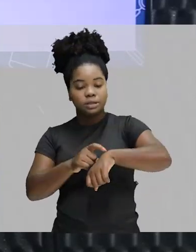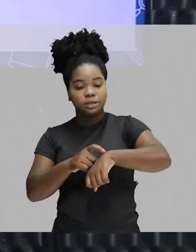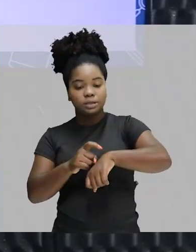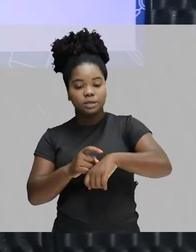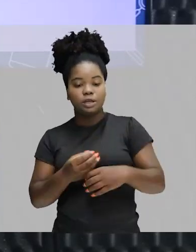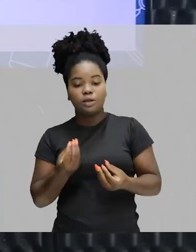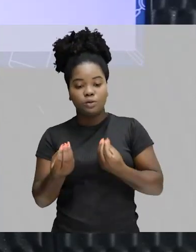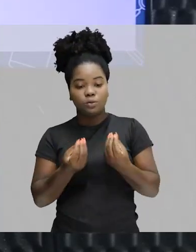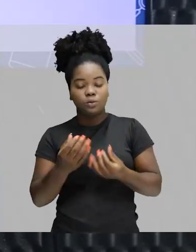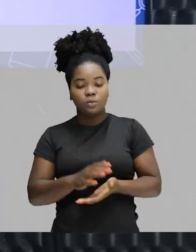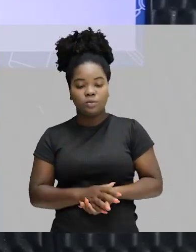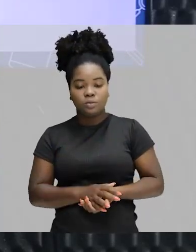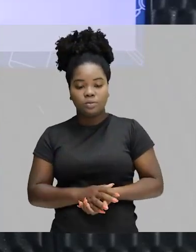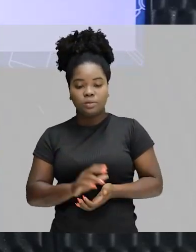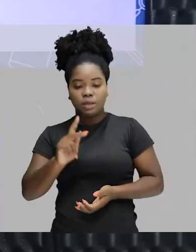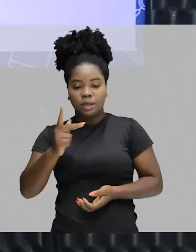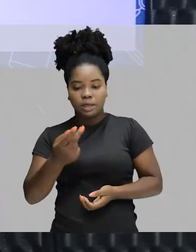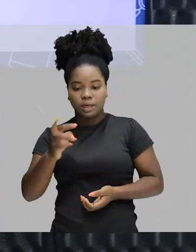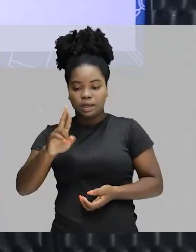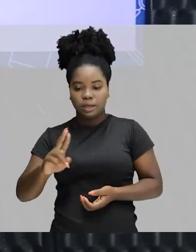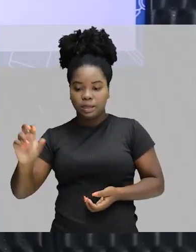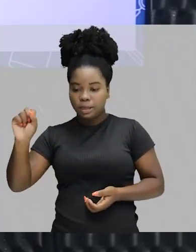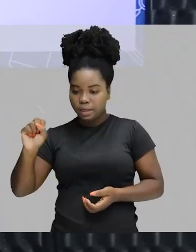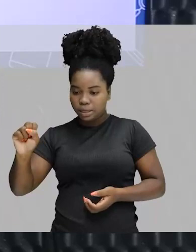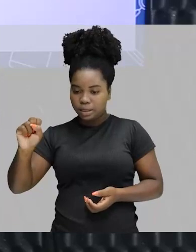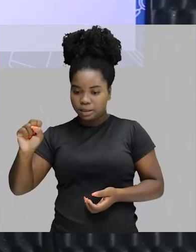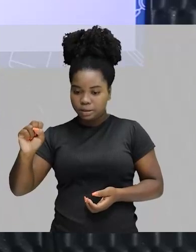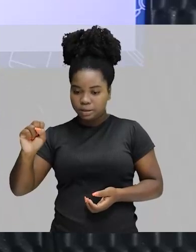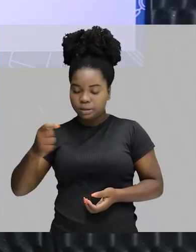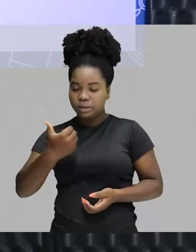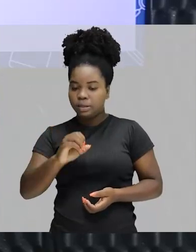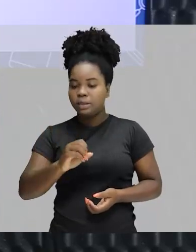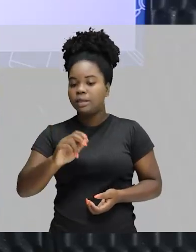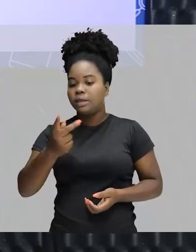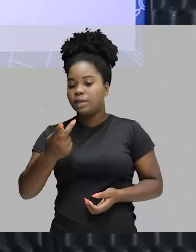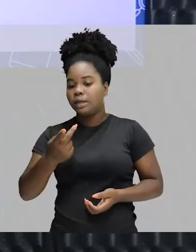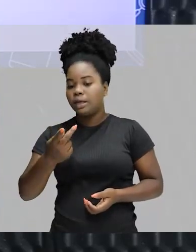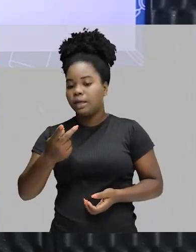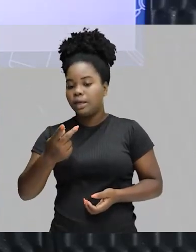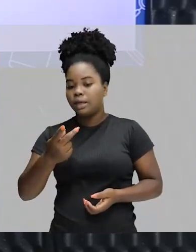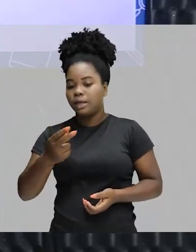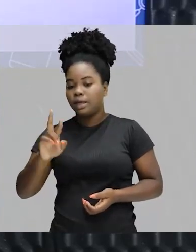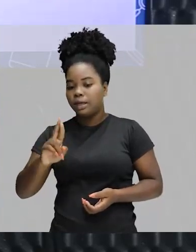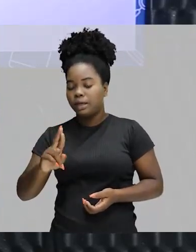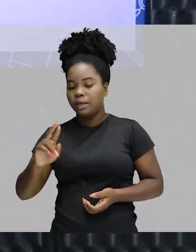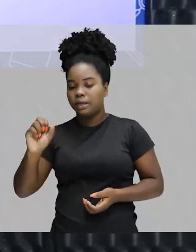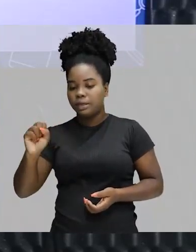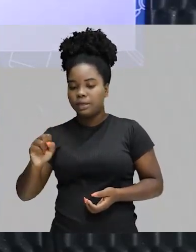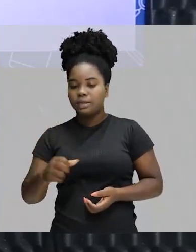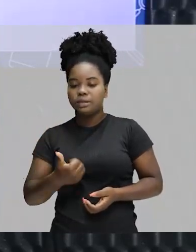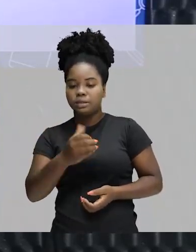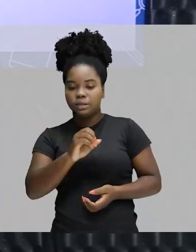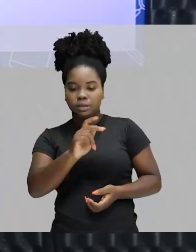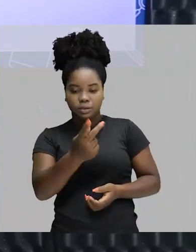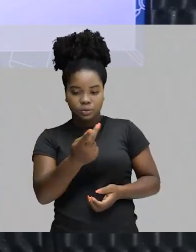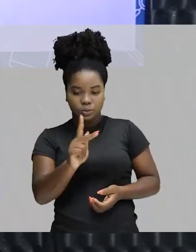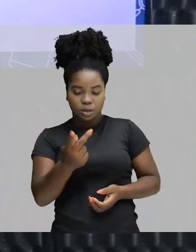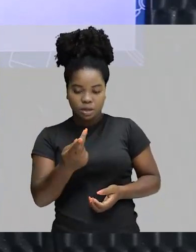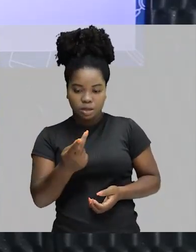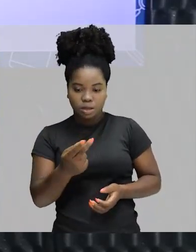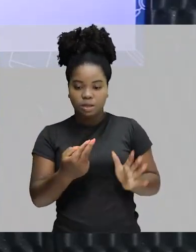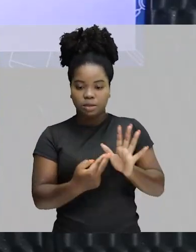pessoas costumam colocar h, r, s, né? Dez horas. Em vez de colocar apenas o dez e o h, que é o